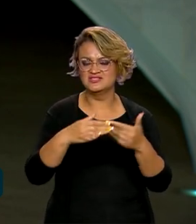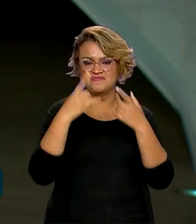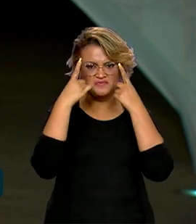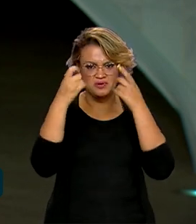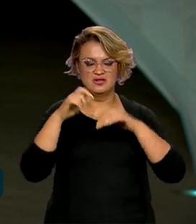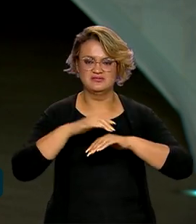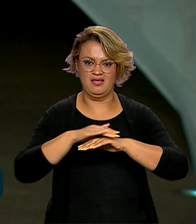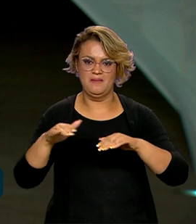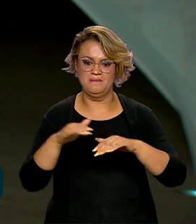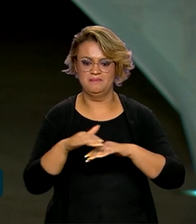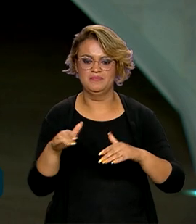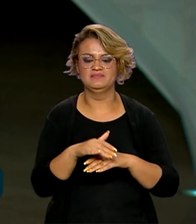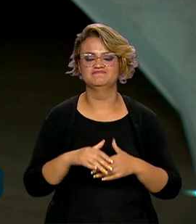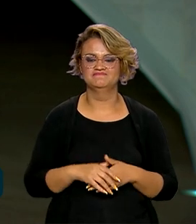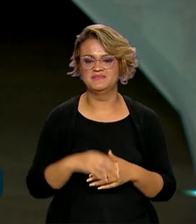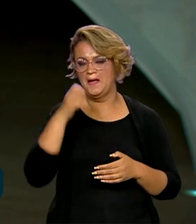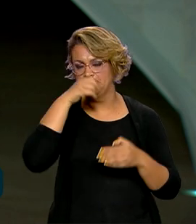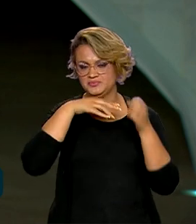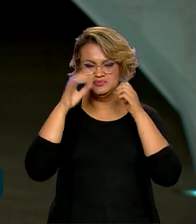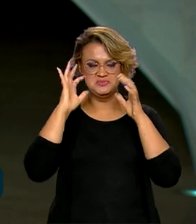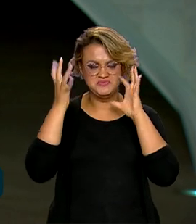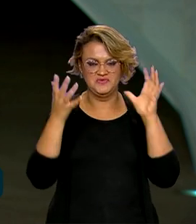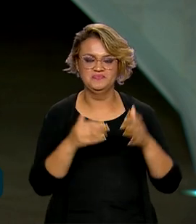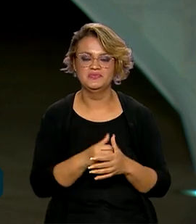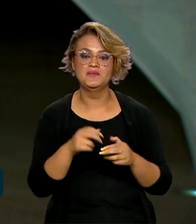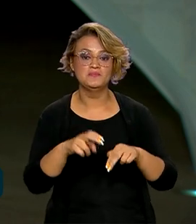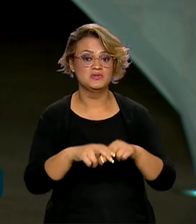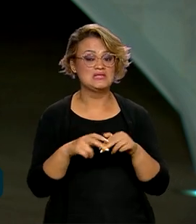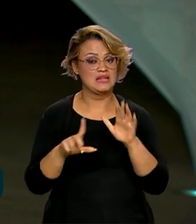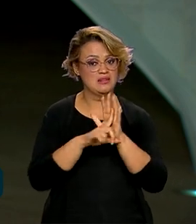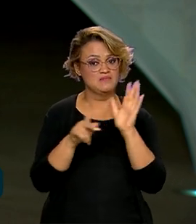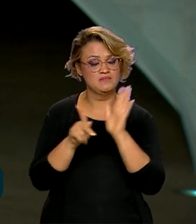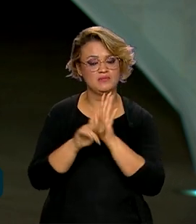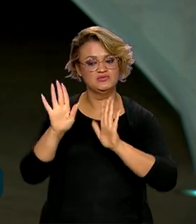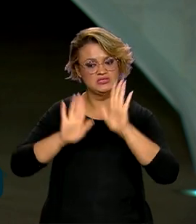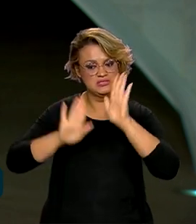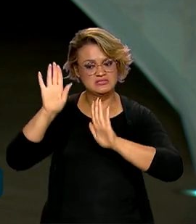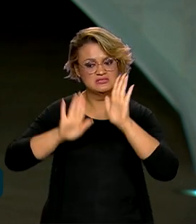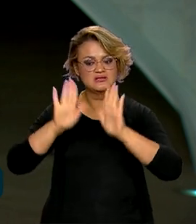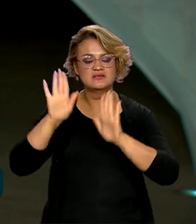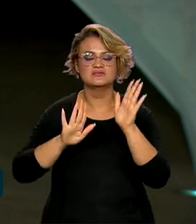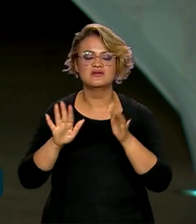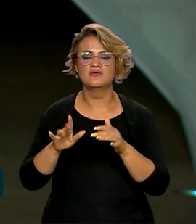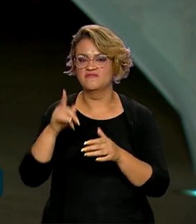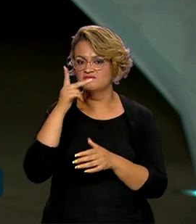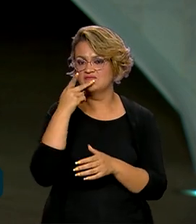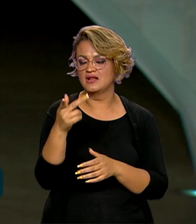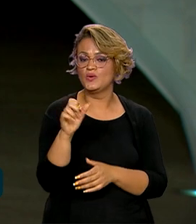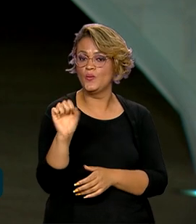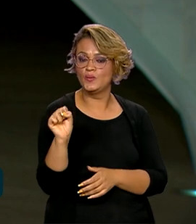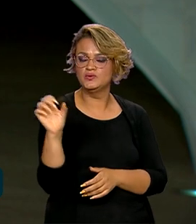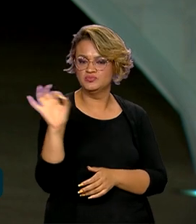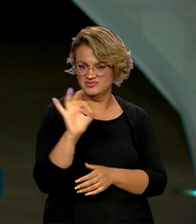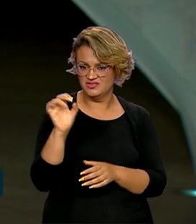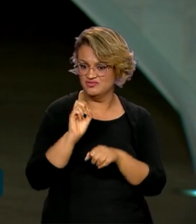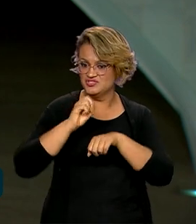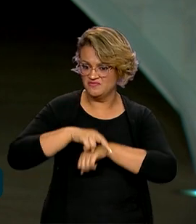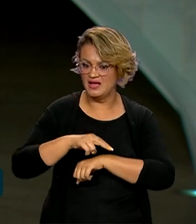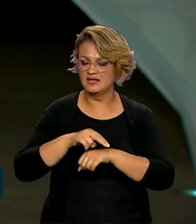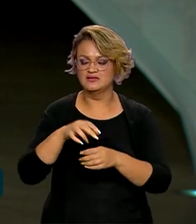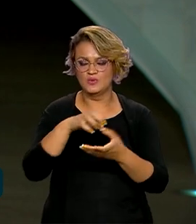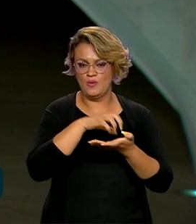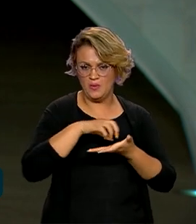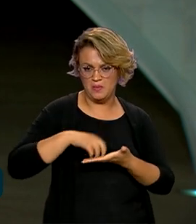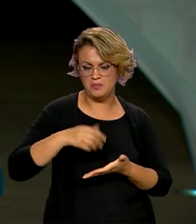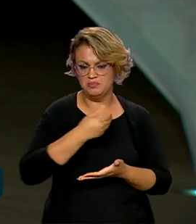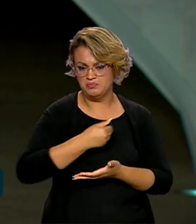de violência e abusos. Por isso, a lei de licitações já determina que 8% das vagas em órgãos